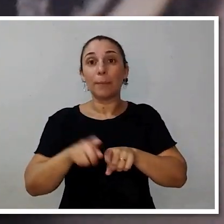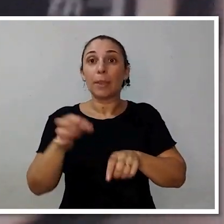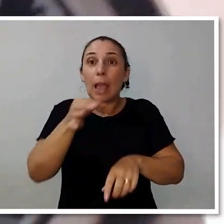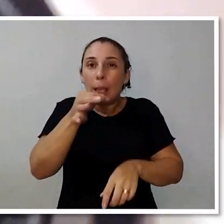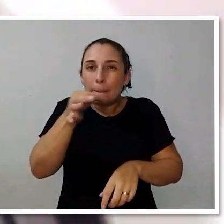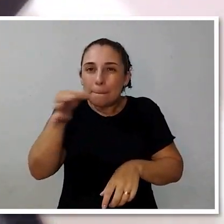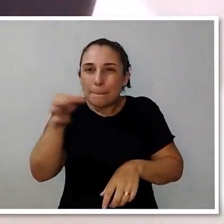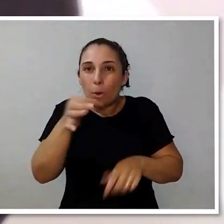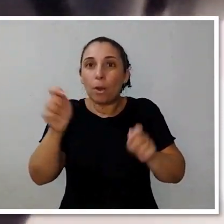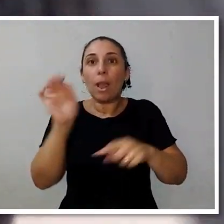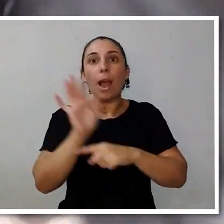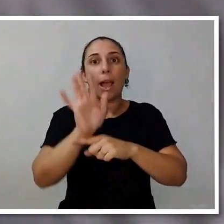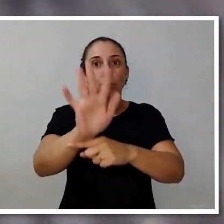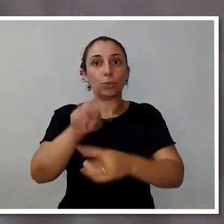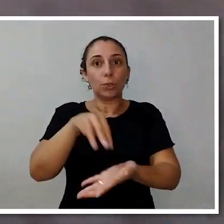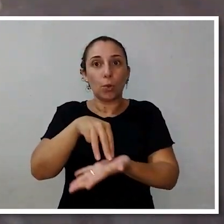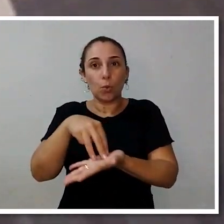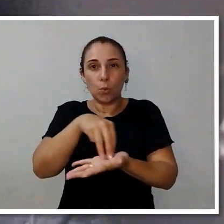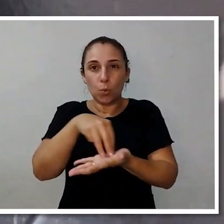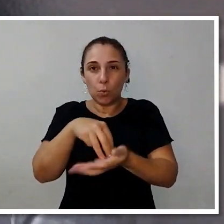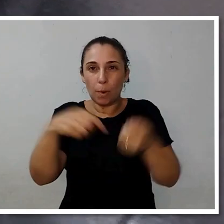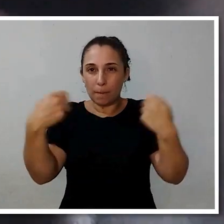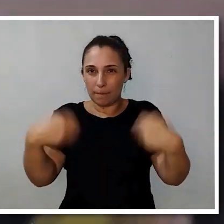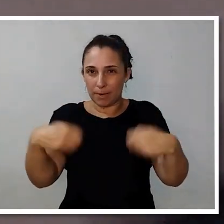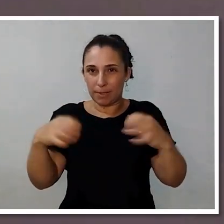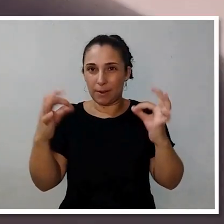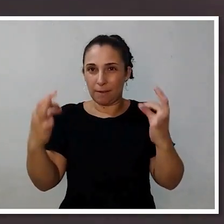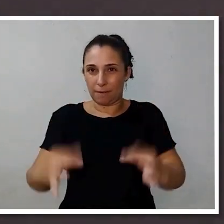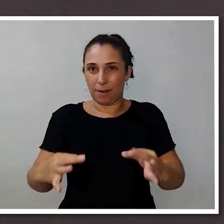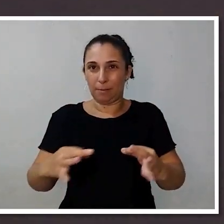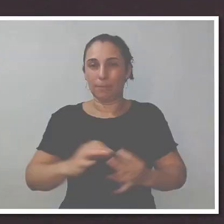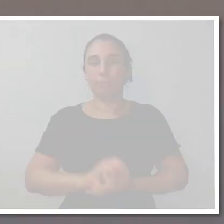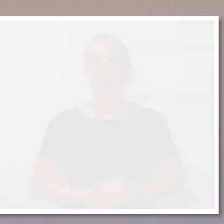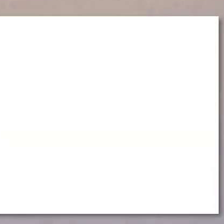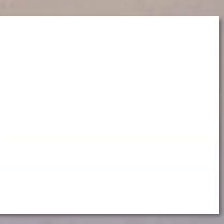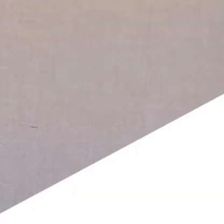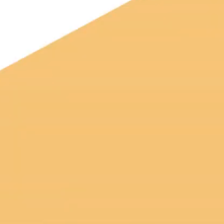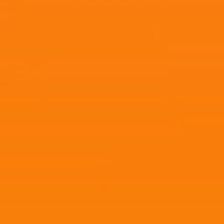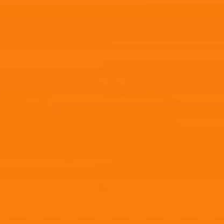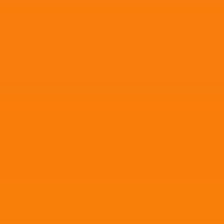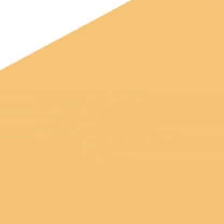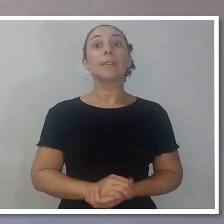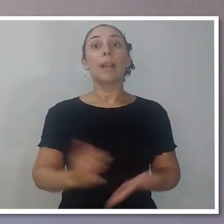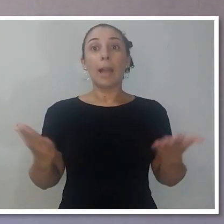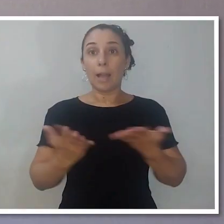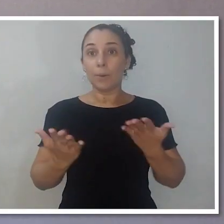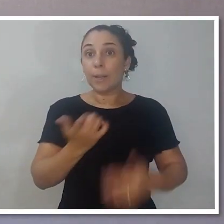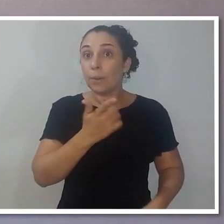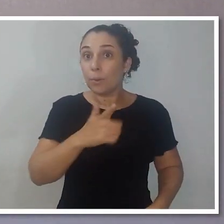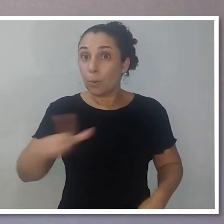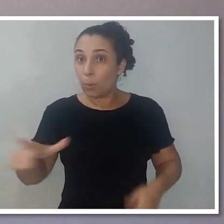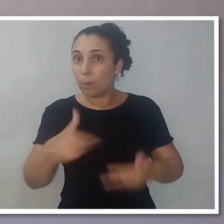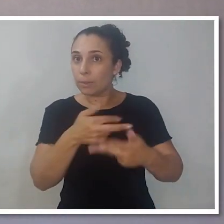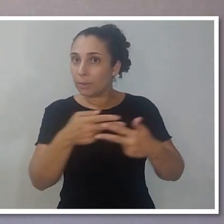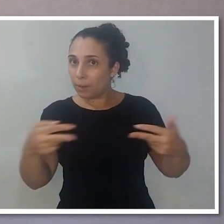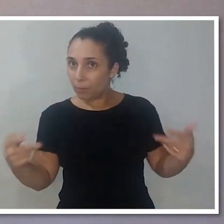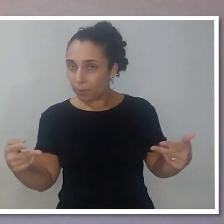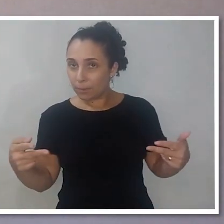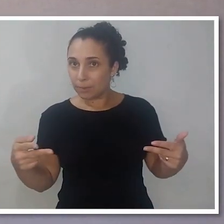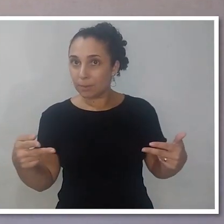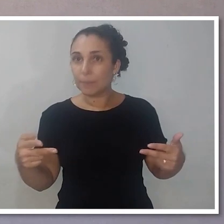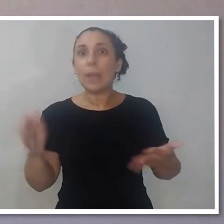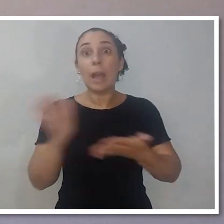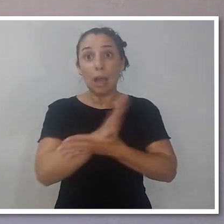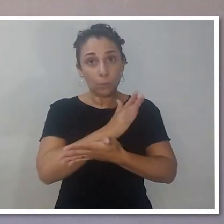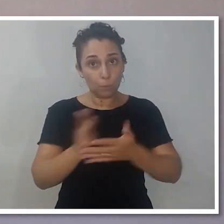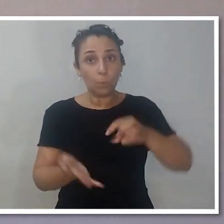Interessante que ele tem aqui umas bolhas de níveis que você pode usar para se orientar. Deixa eu falar agora de um outro recurso que